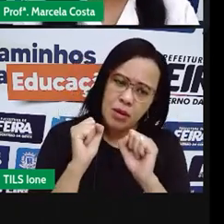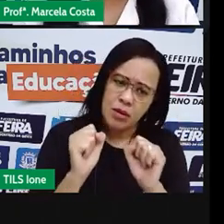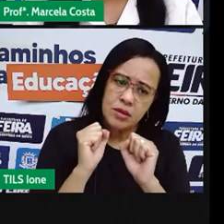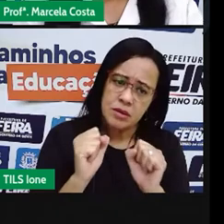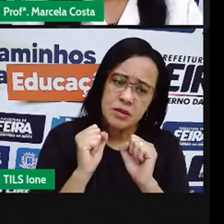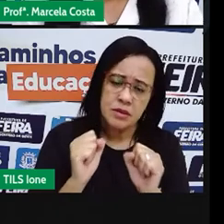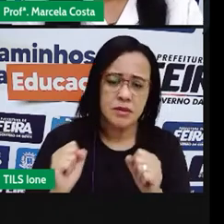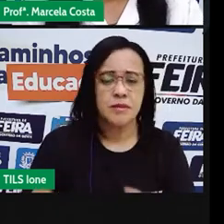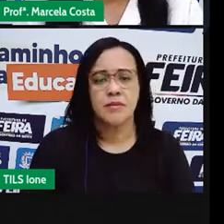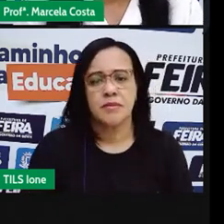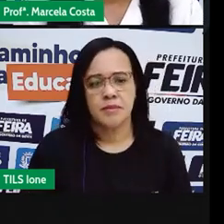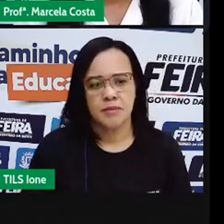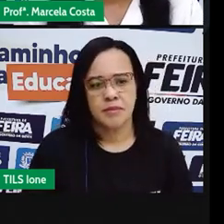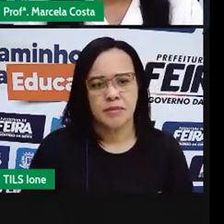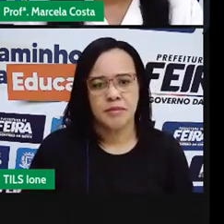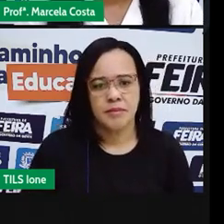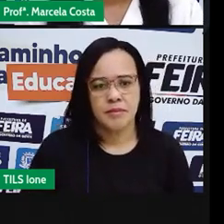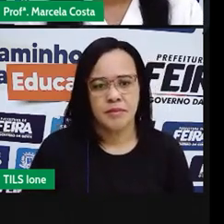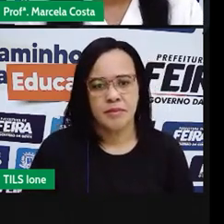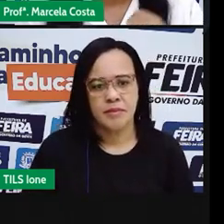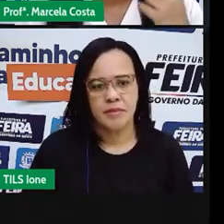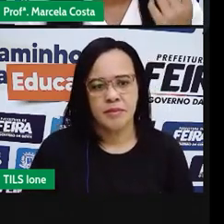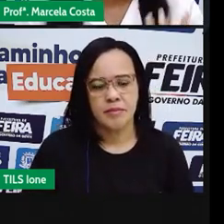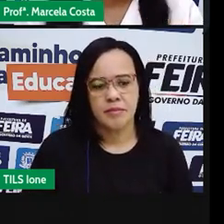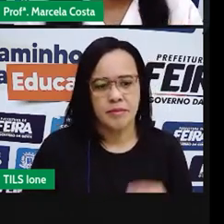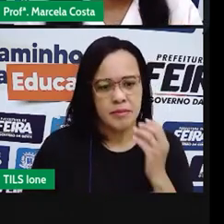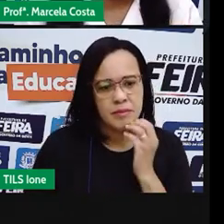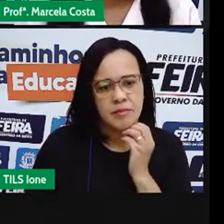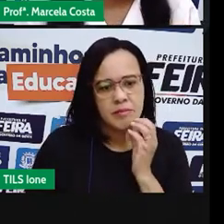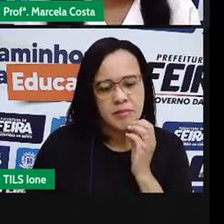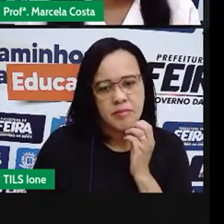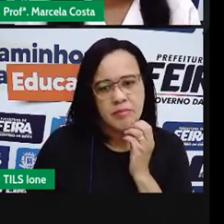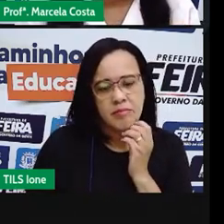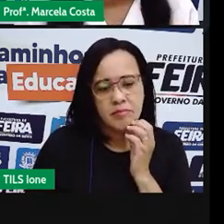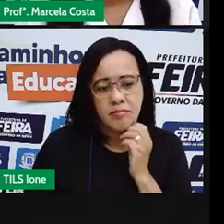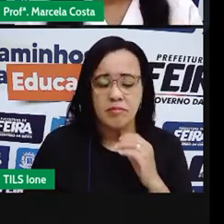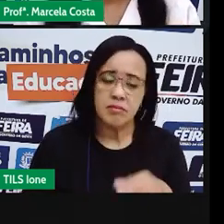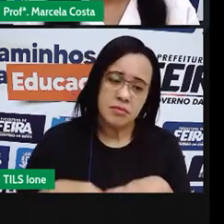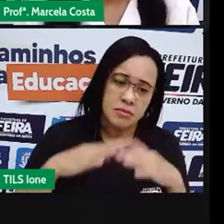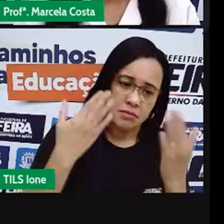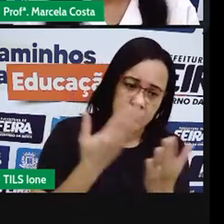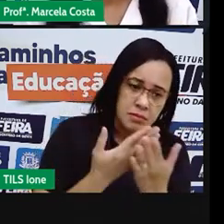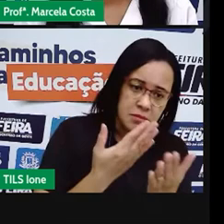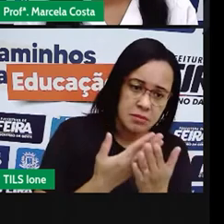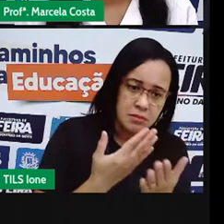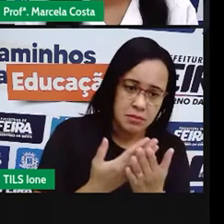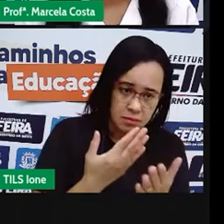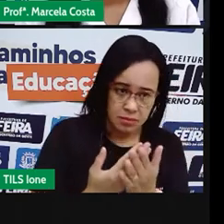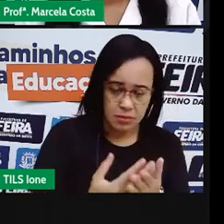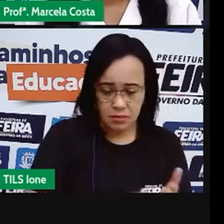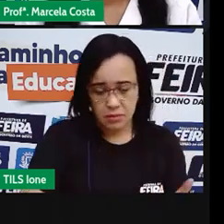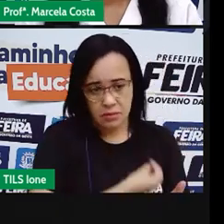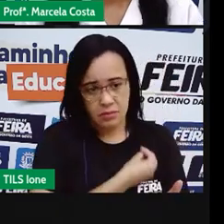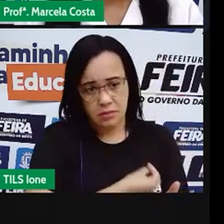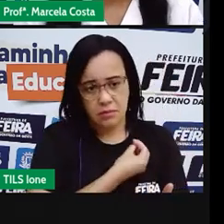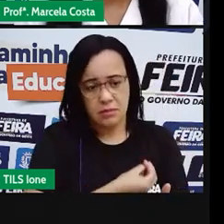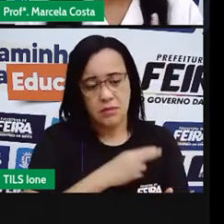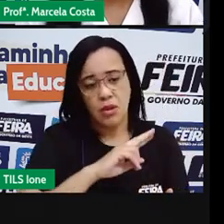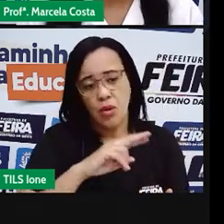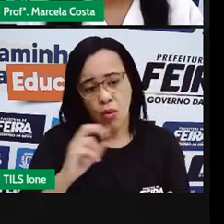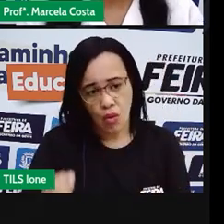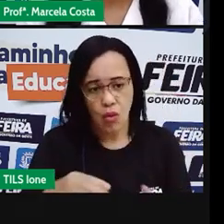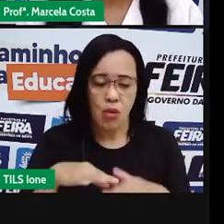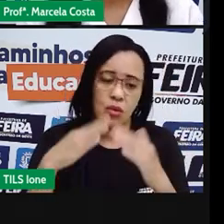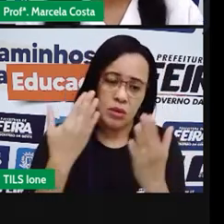tanto para convivência na escola presencialmente, quanto para convivência na escola,